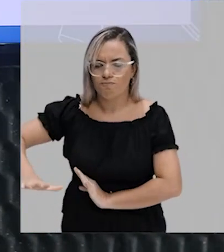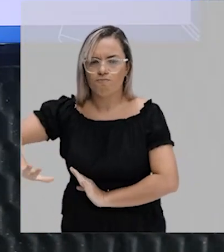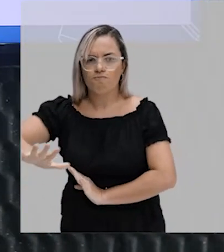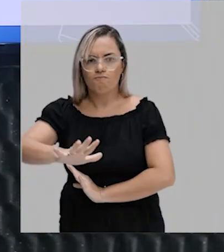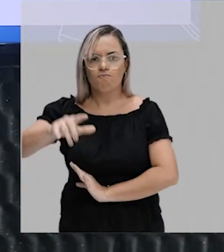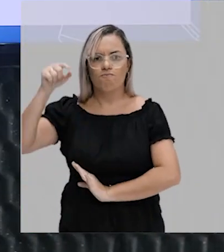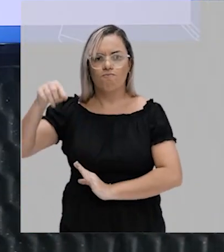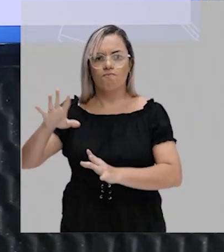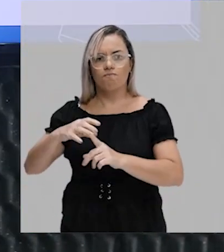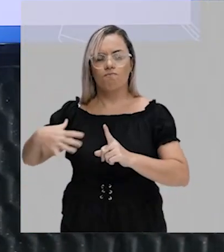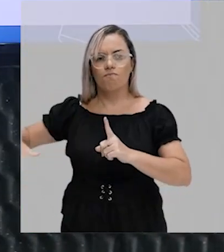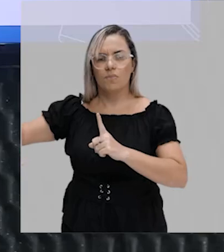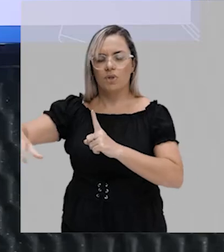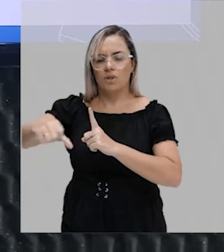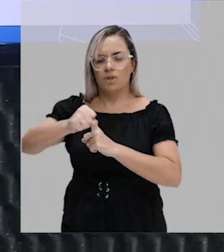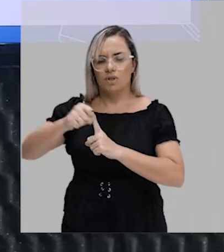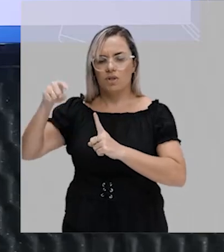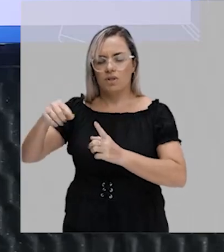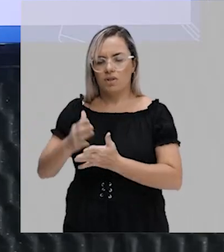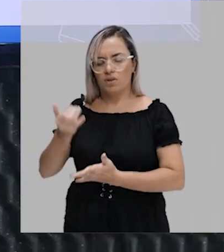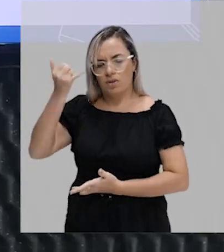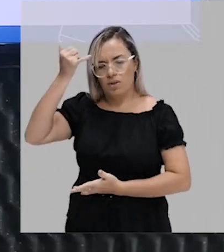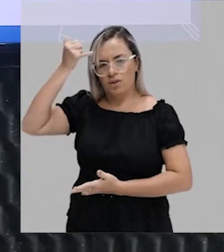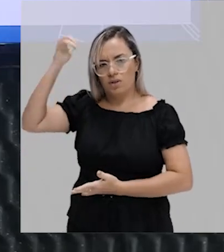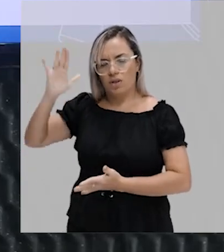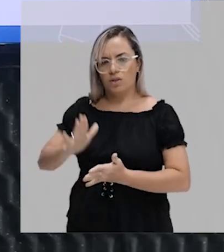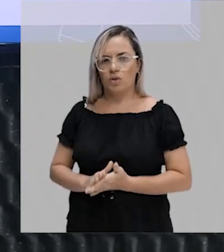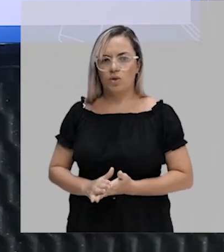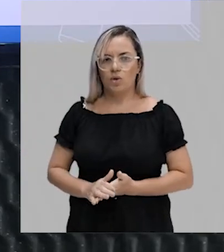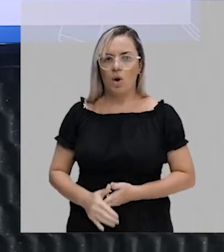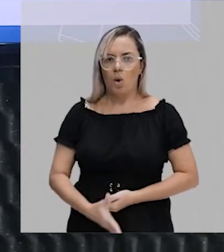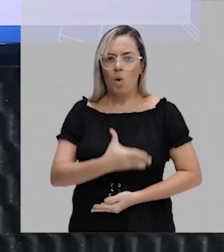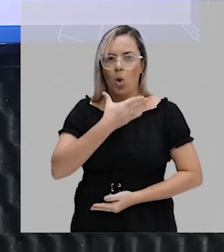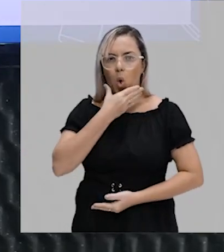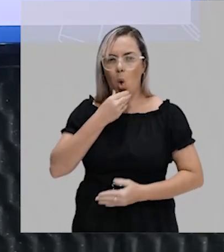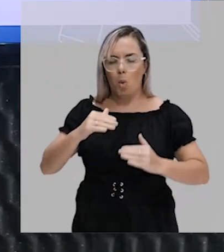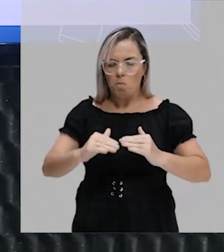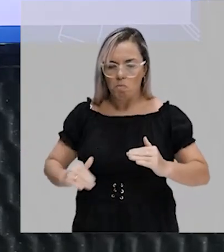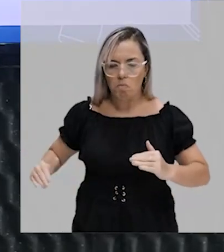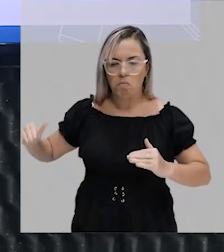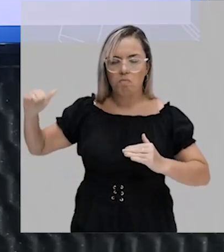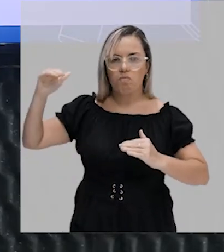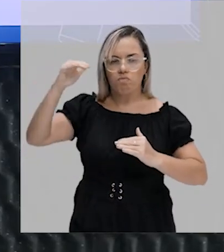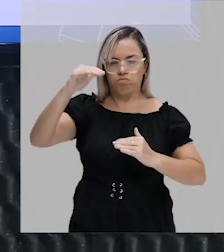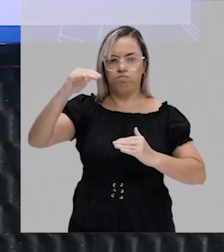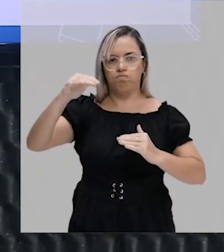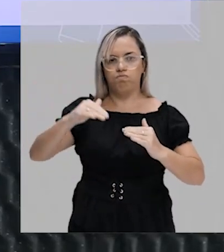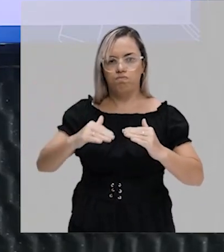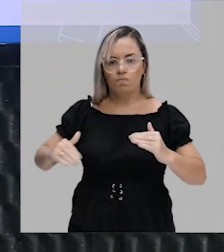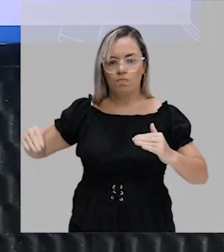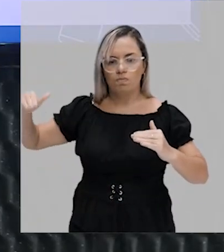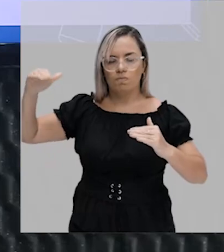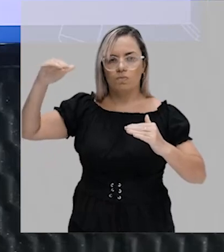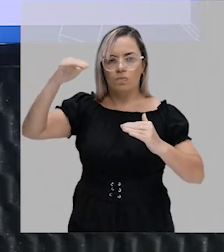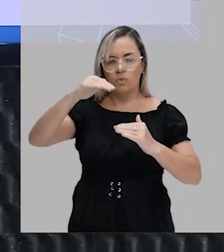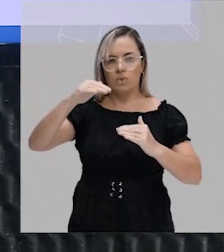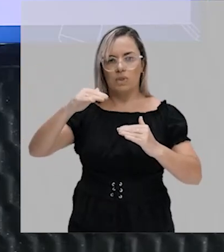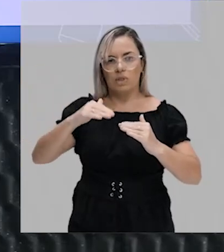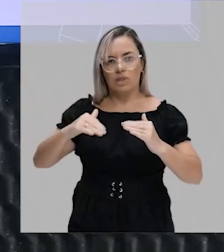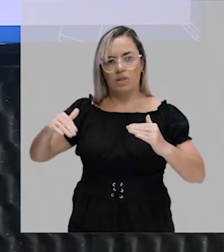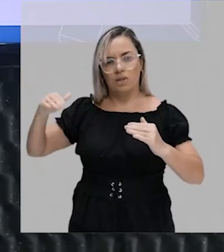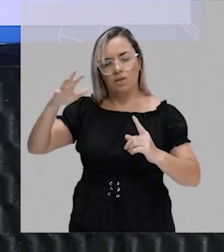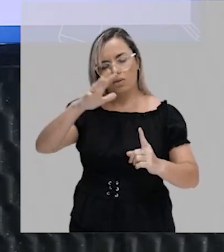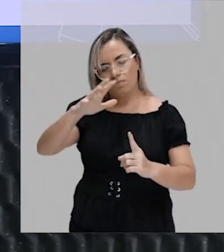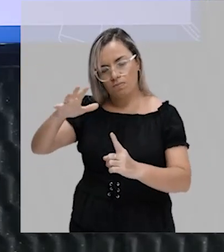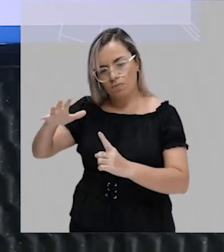espaços sociais, essa ideia da superioridade masculina vai sendo repercutida e vai sendo